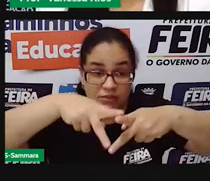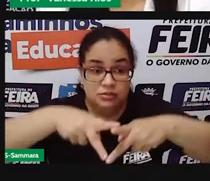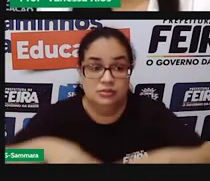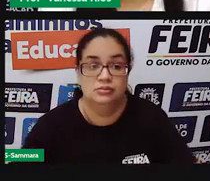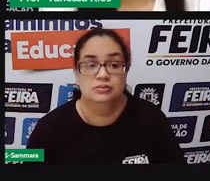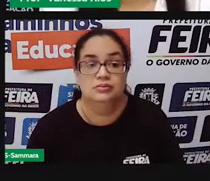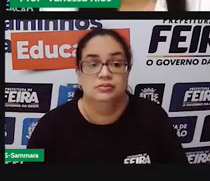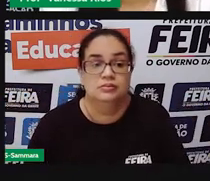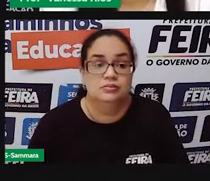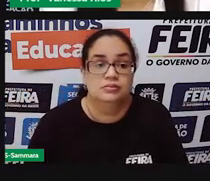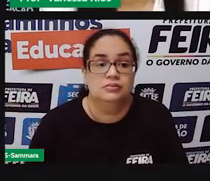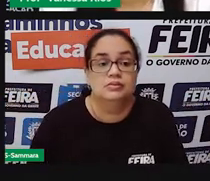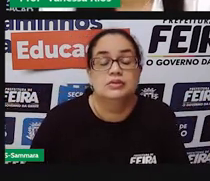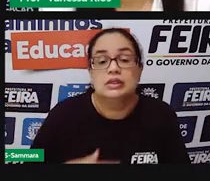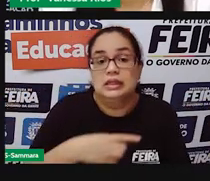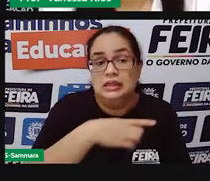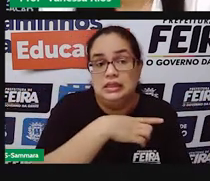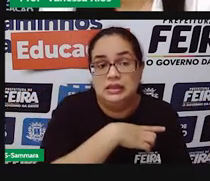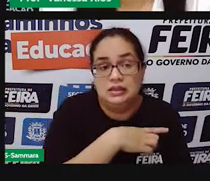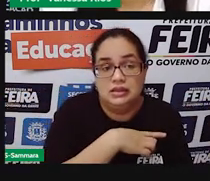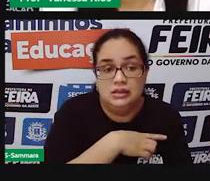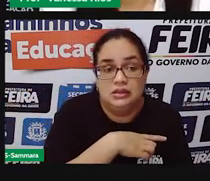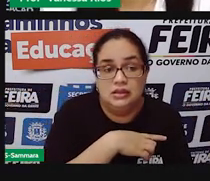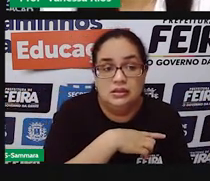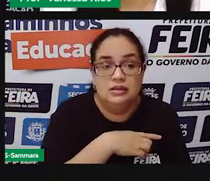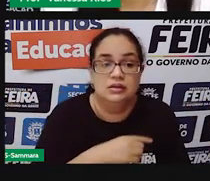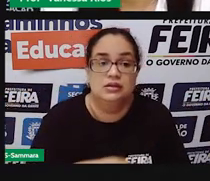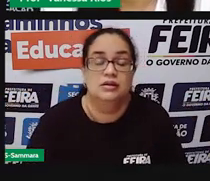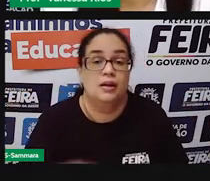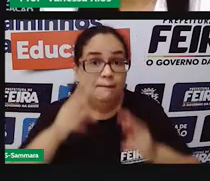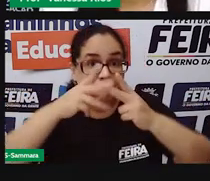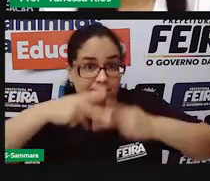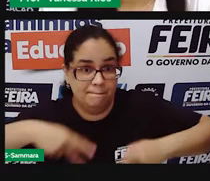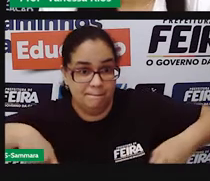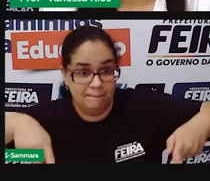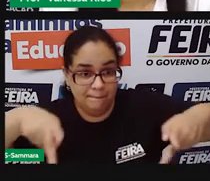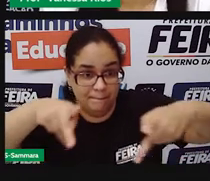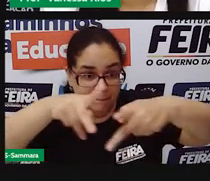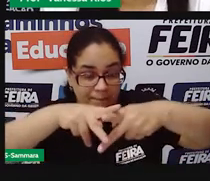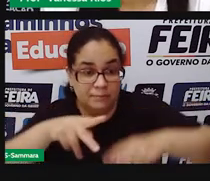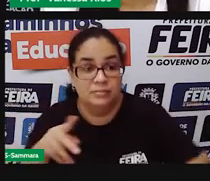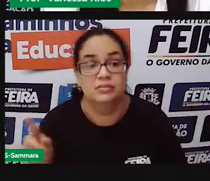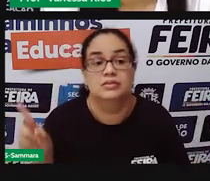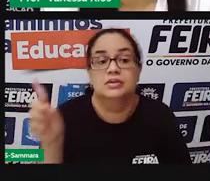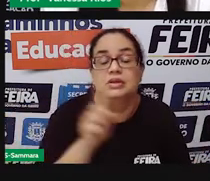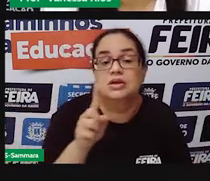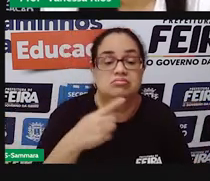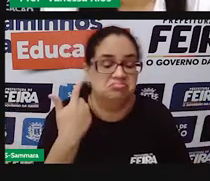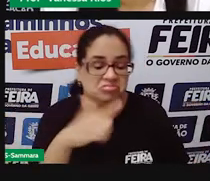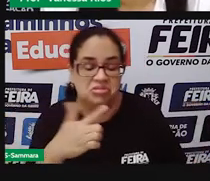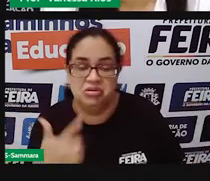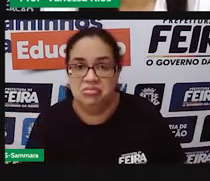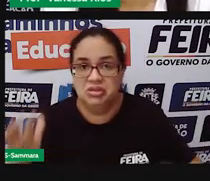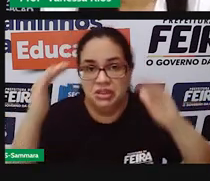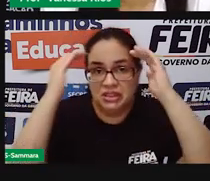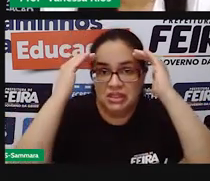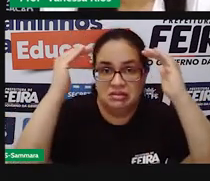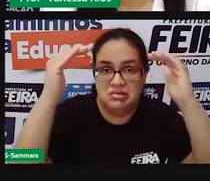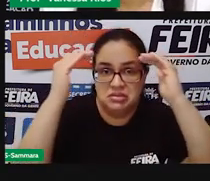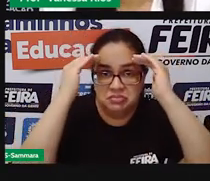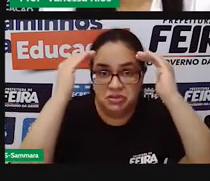impuros são aqueles em que os direitos da população não são respeitados, não há aí